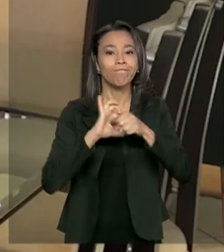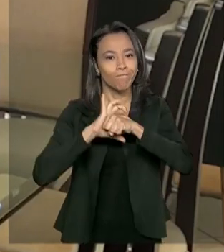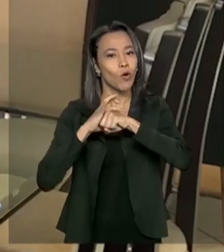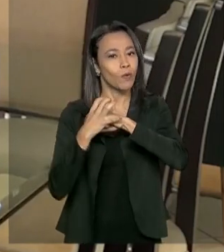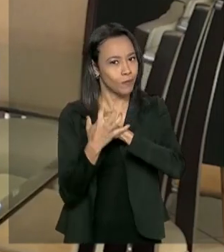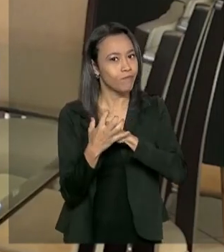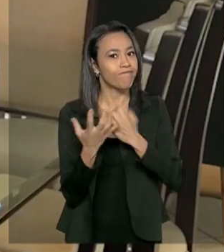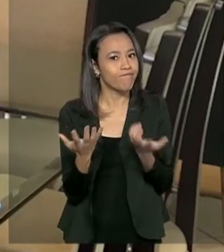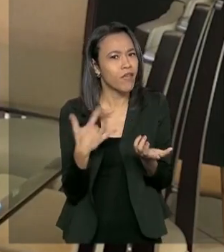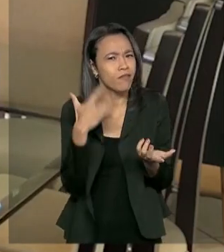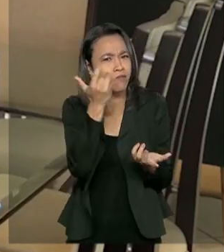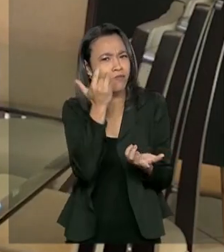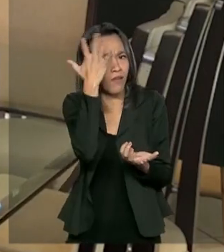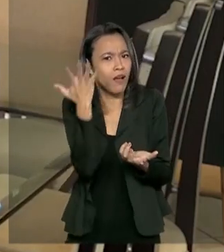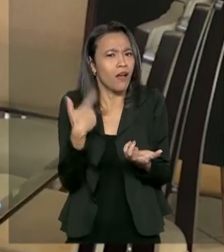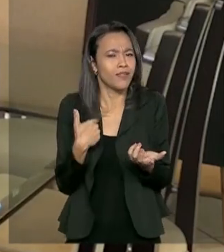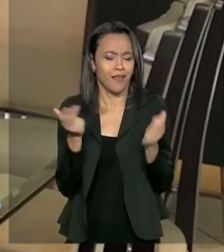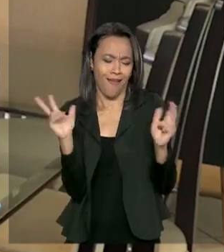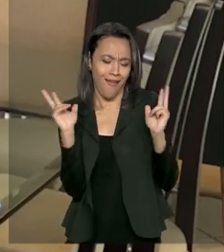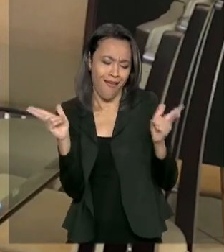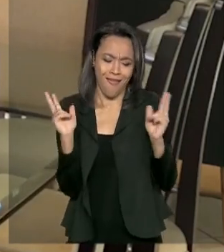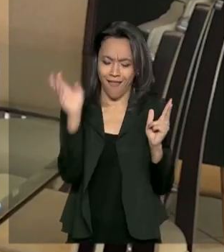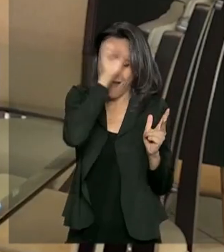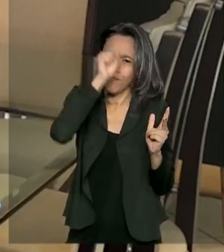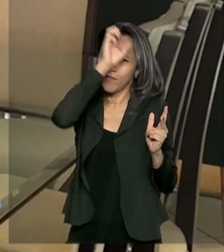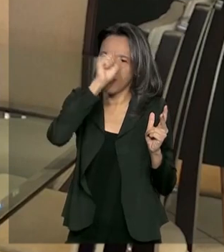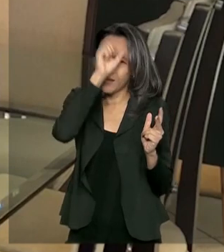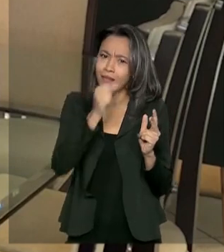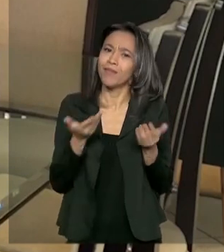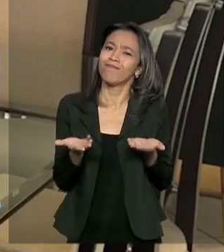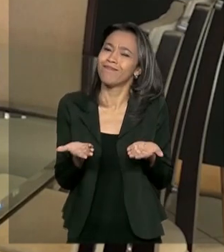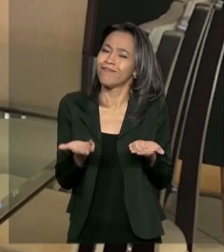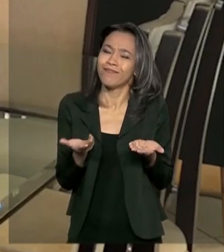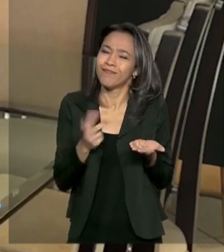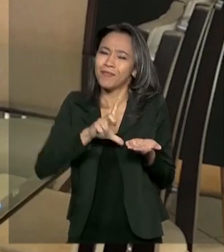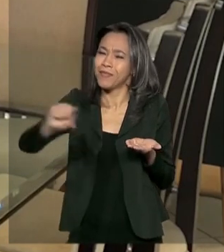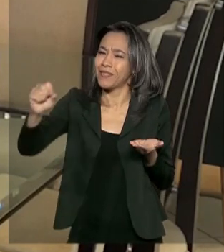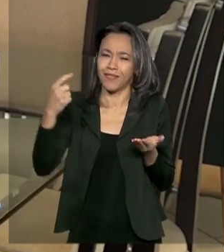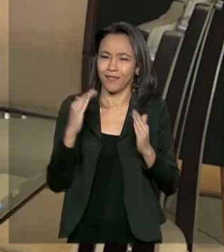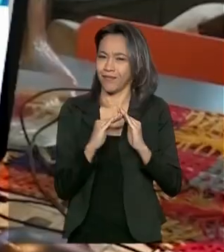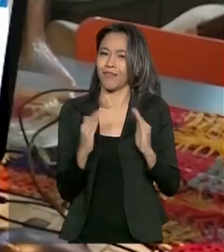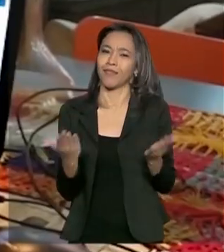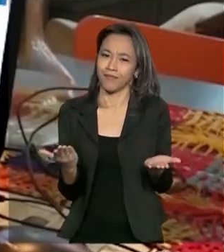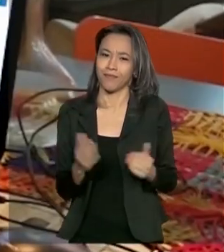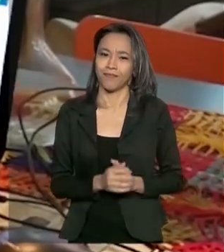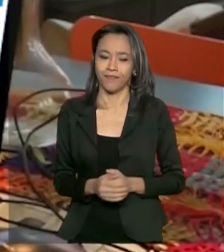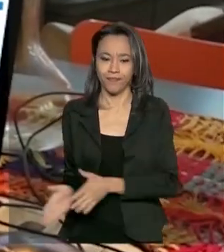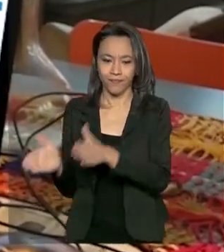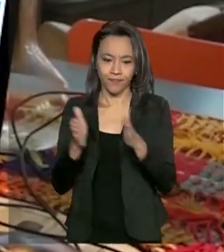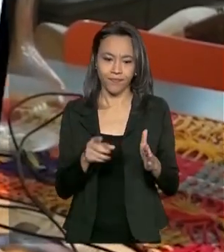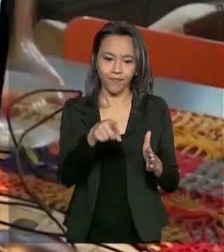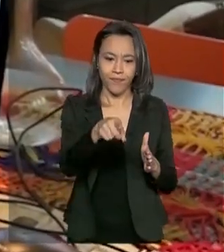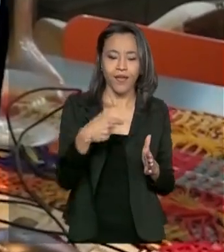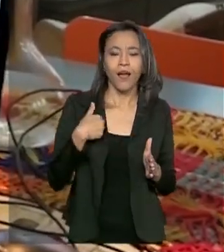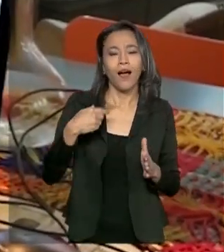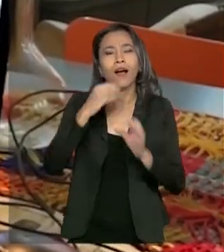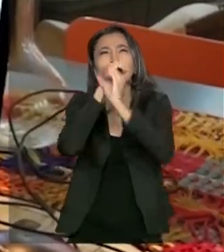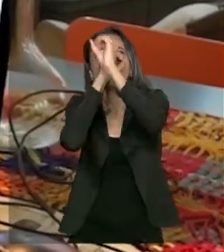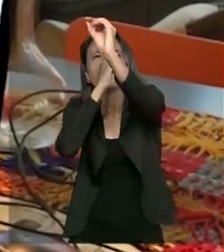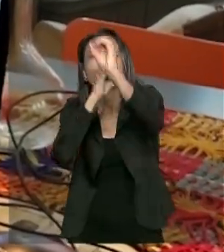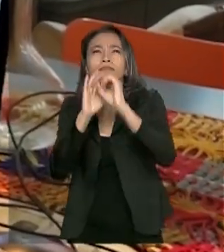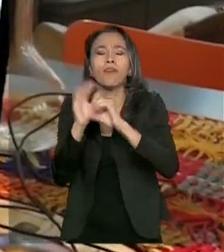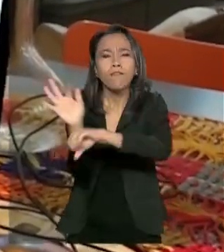Uma maneira fácil e divertida de aprender sem sair de casa. Tem que gostar de astronomia,